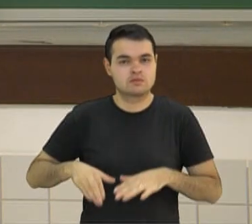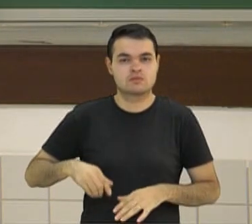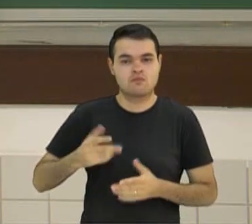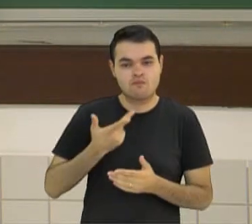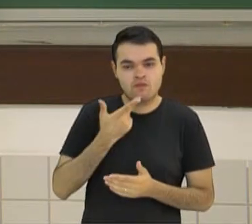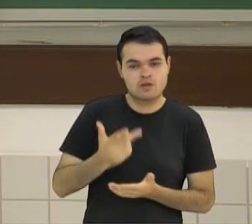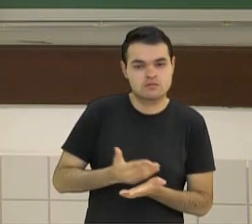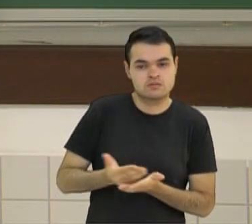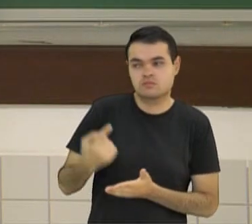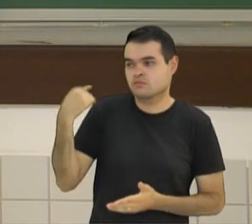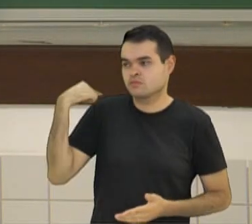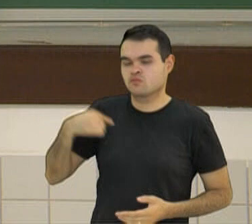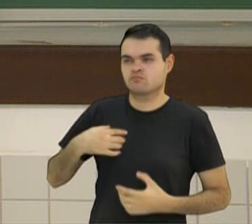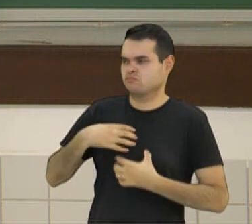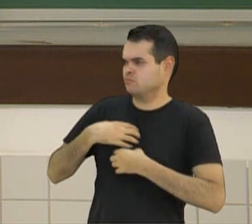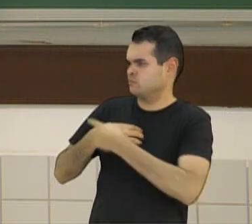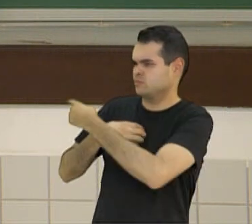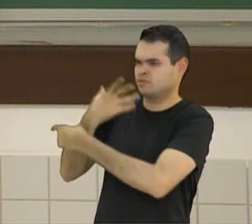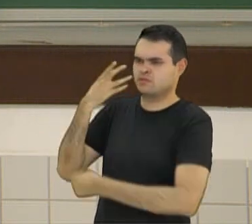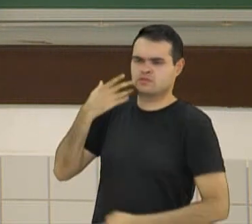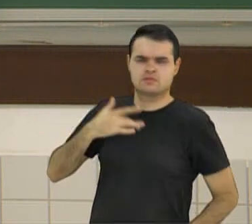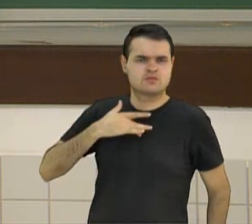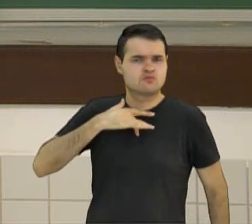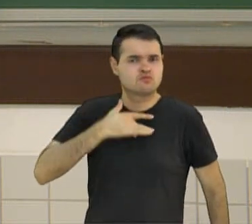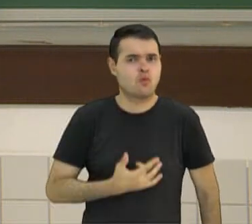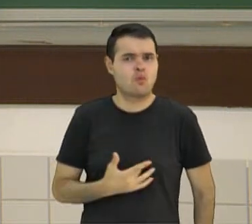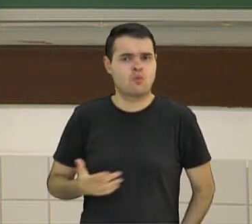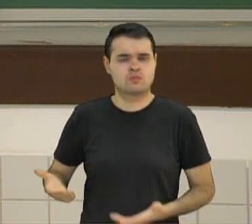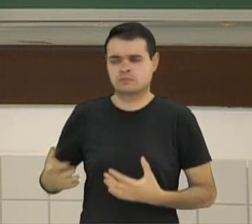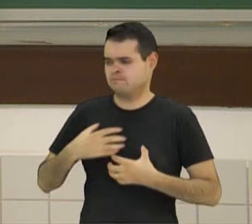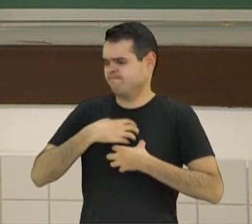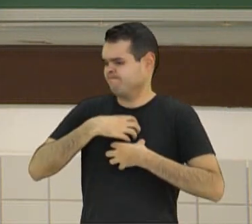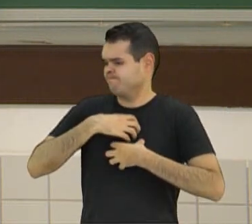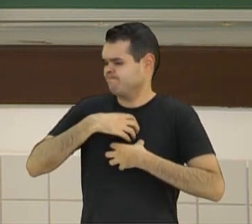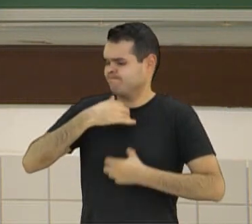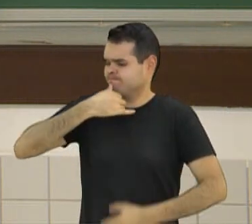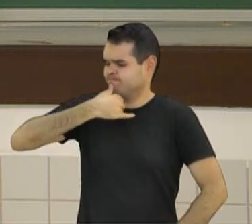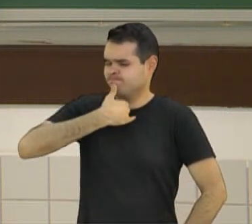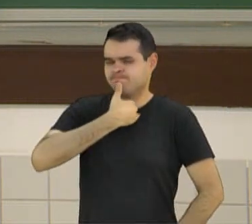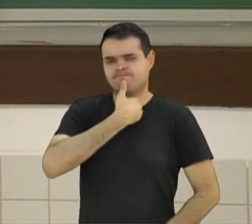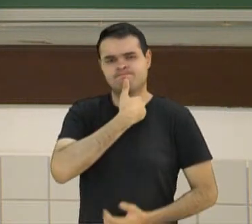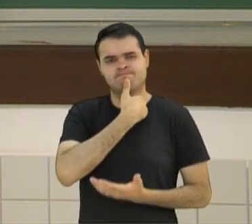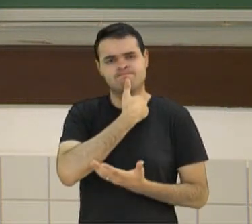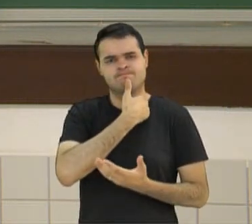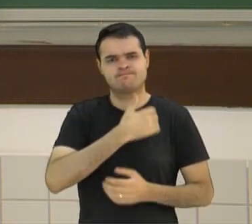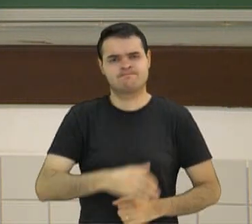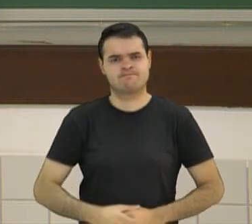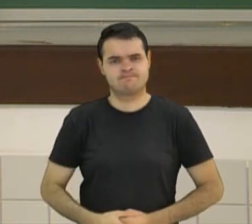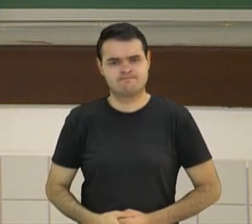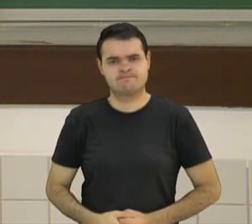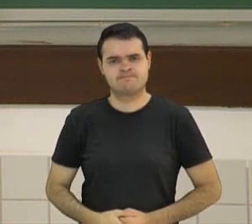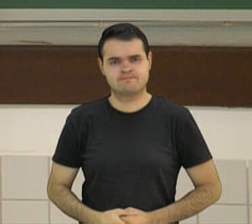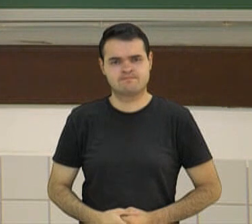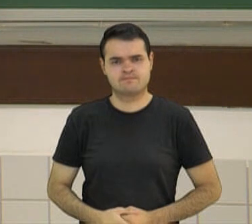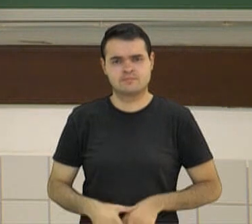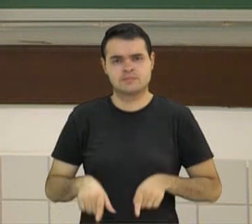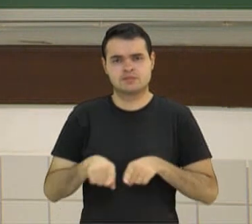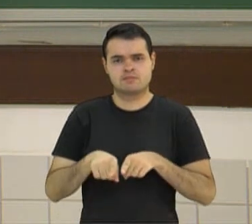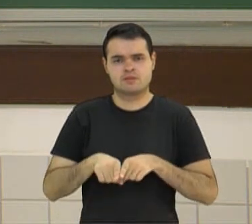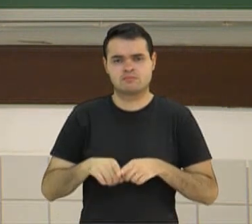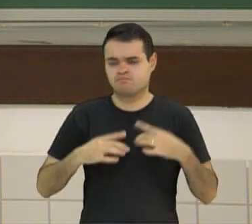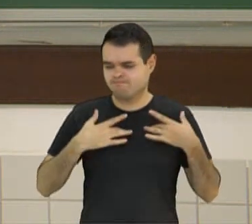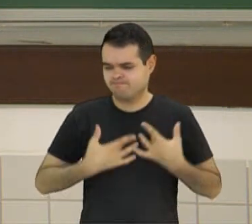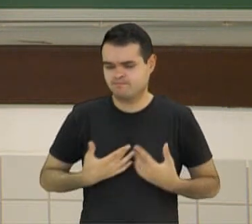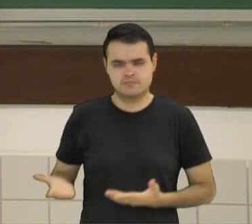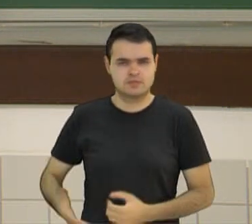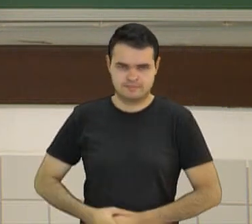início. O meu sentimento ao ver crianças em situação de rua é um sentimento de tristeza, de comoção, de até mesmo pena.